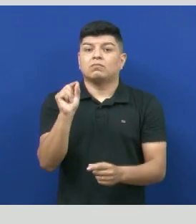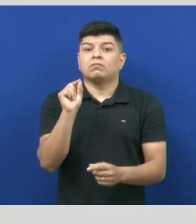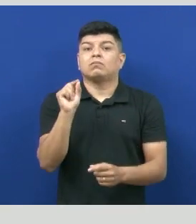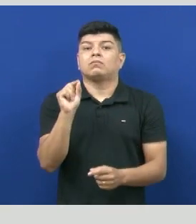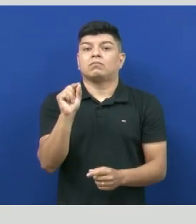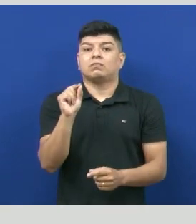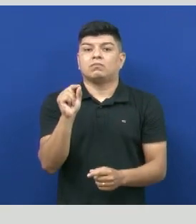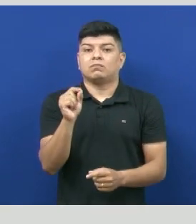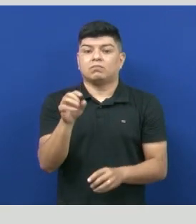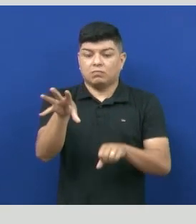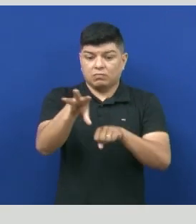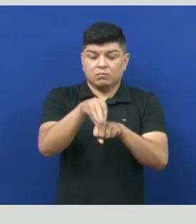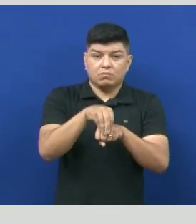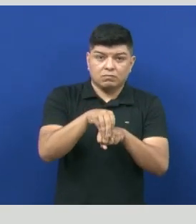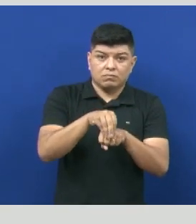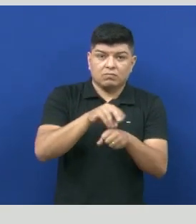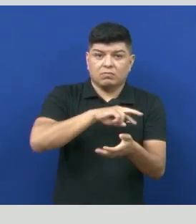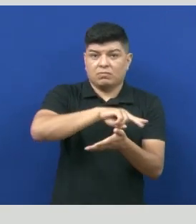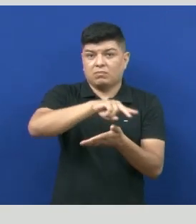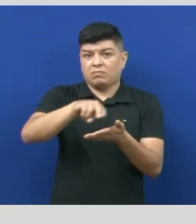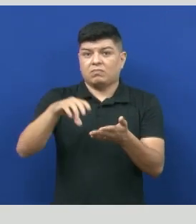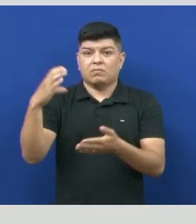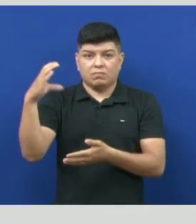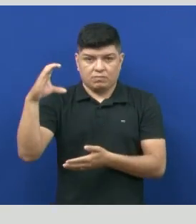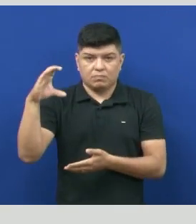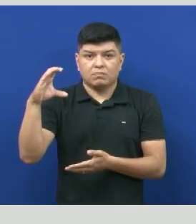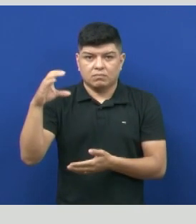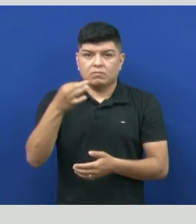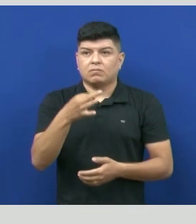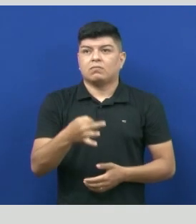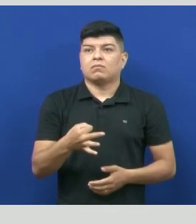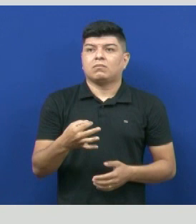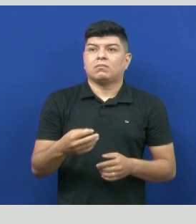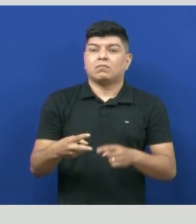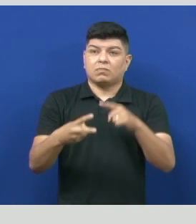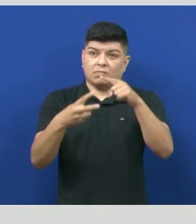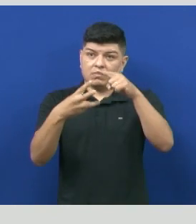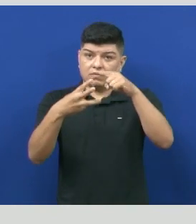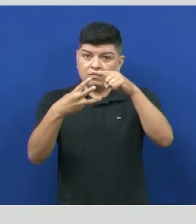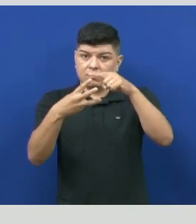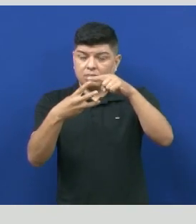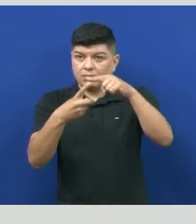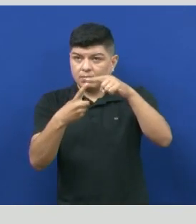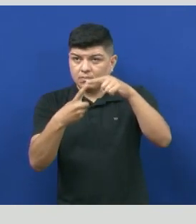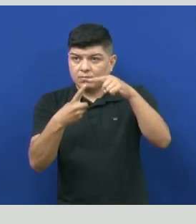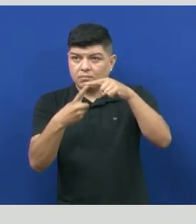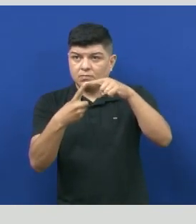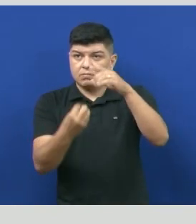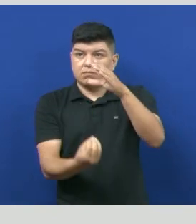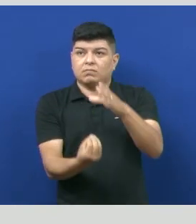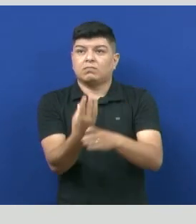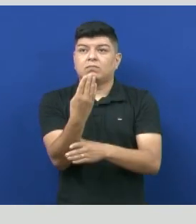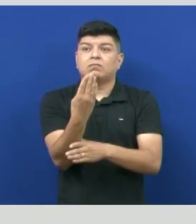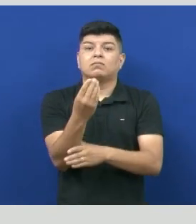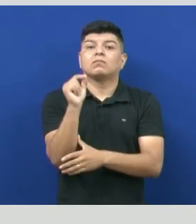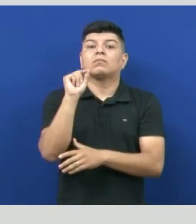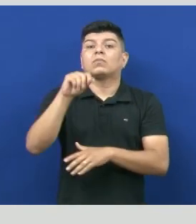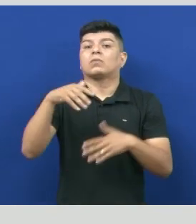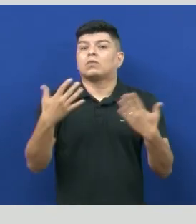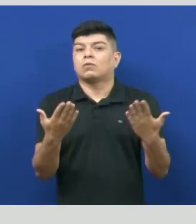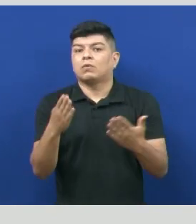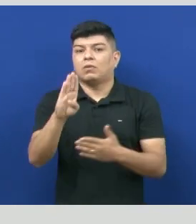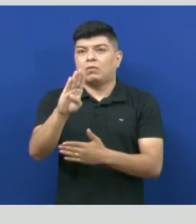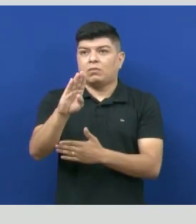de conhecimento de várias áreas da ciência. Então, vamos para a primeira teoria para explicar a formação do universo. Nós temos a teoria